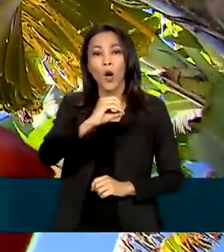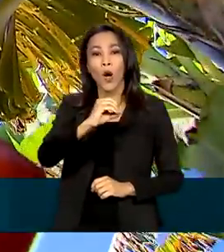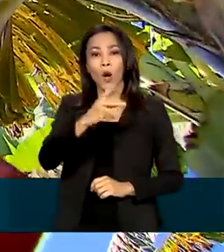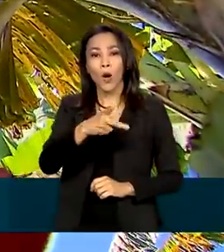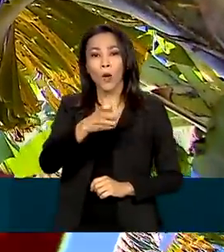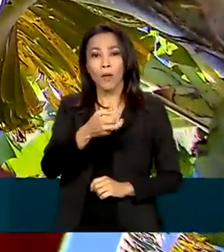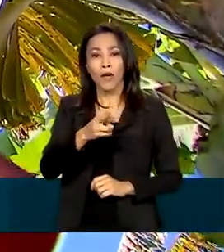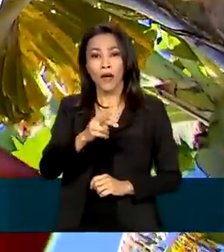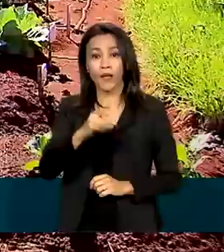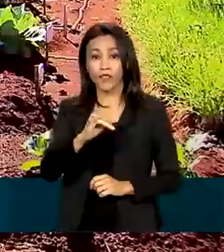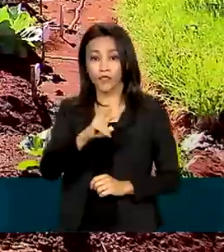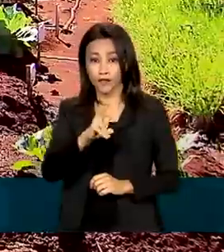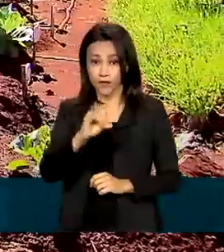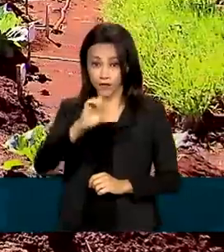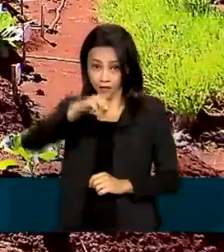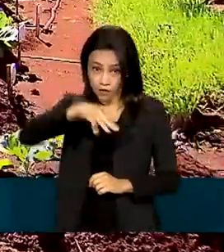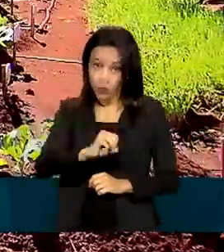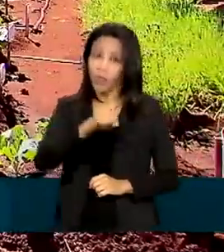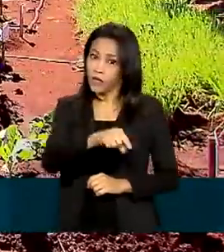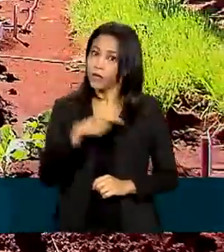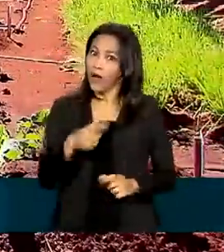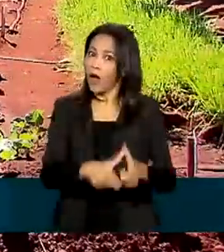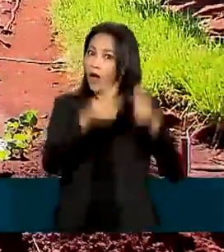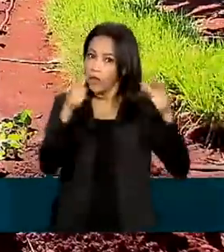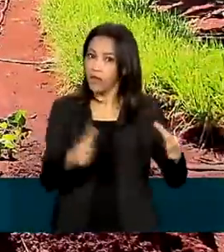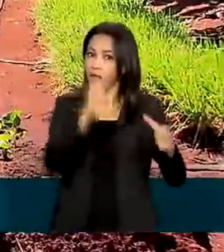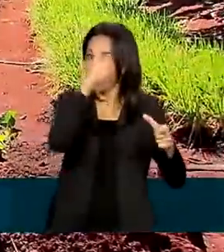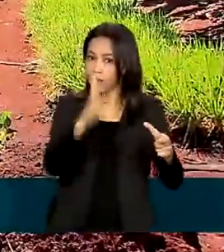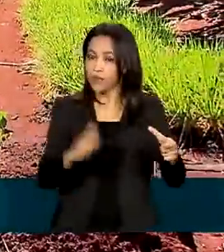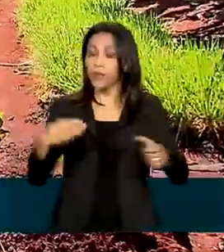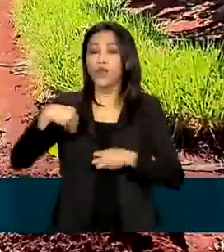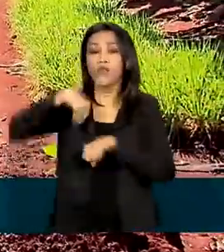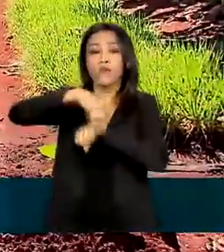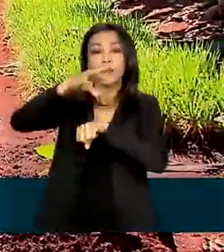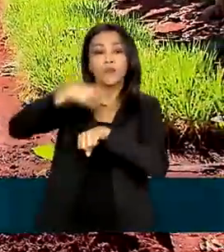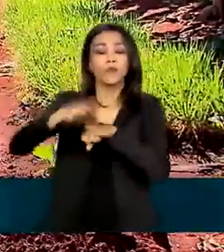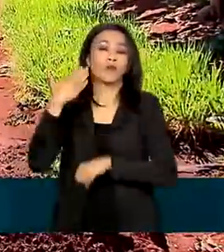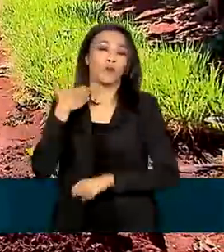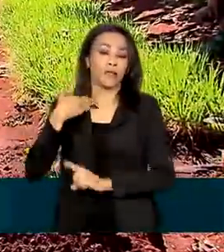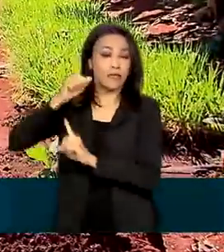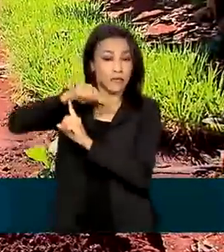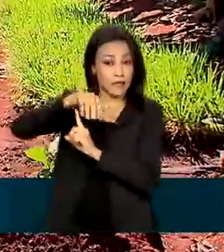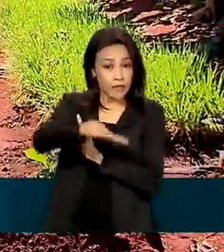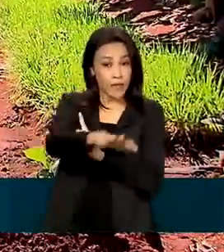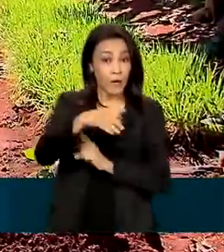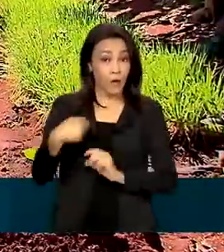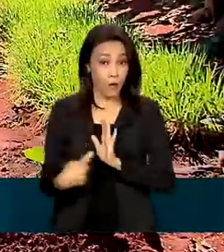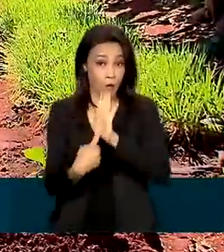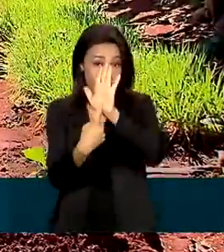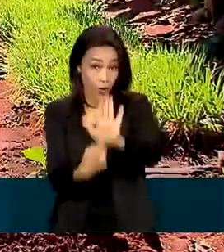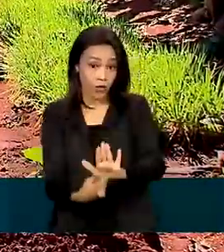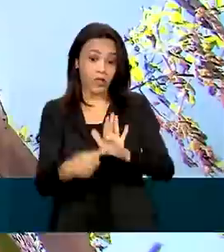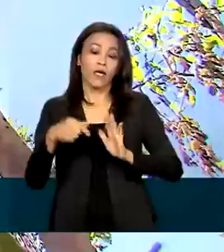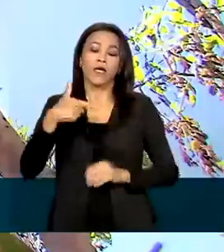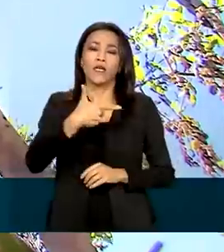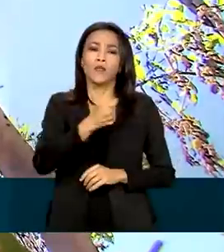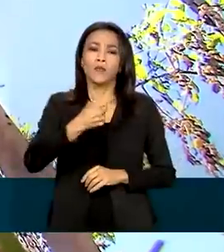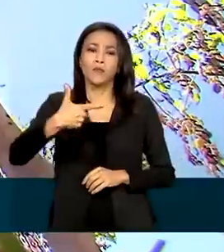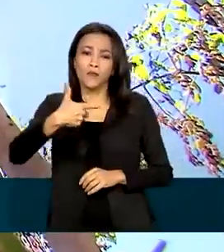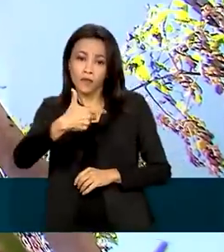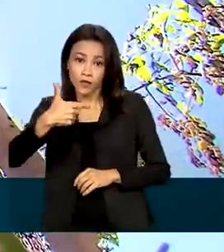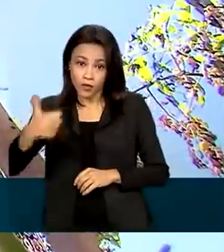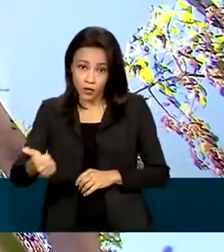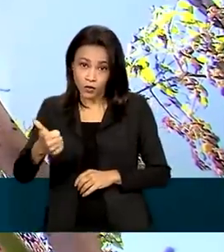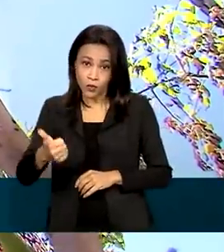alta no Brasil. Dados divulgados pelo Banco Central mostram que apenas em 2021, o número